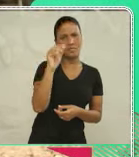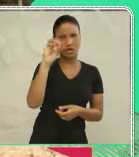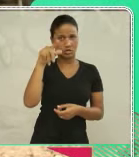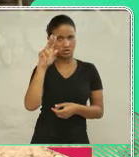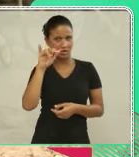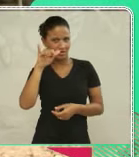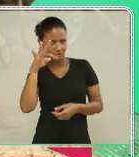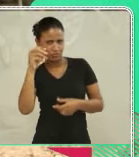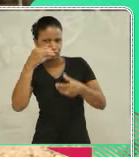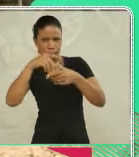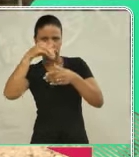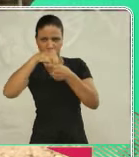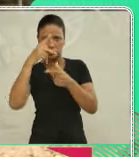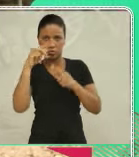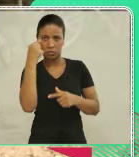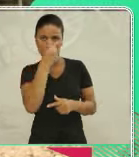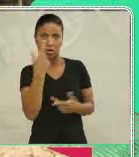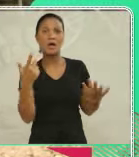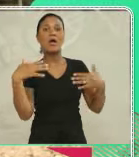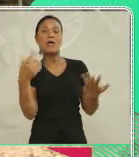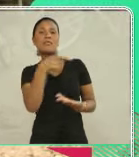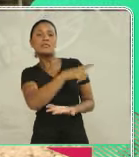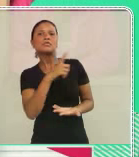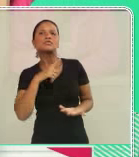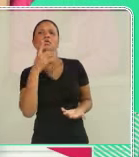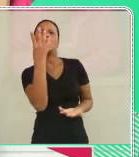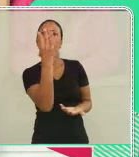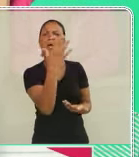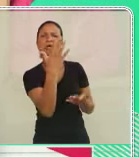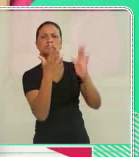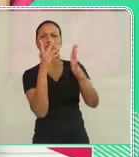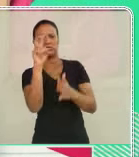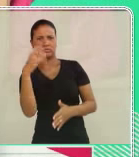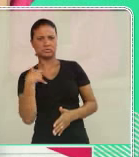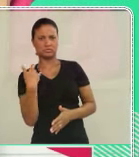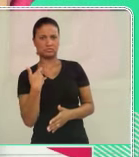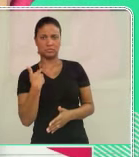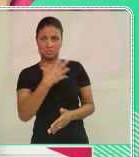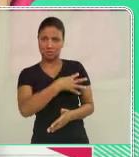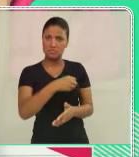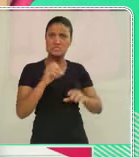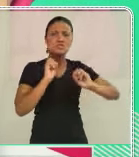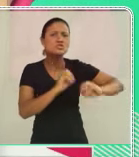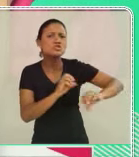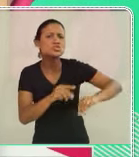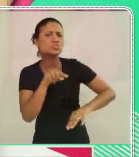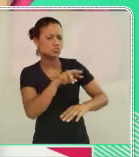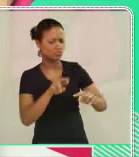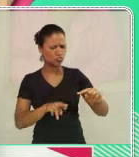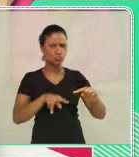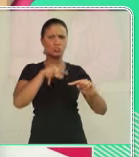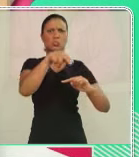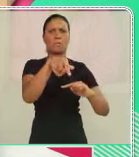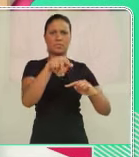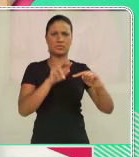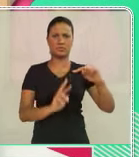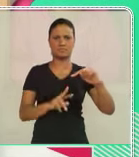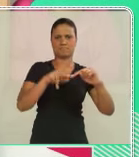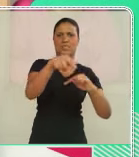E nós descobrimos que ele tem glaucoma congênito. Quando ele tinha uns quatro para